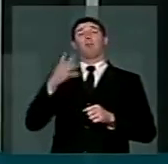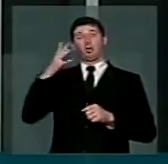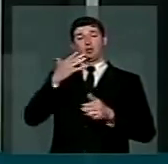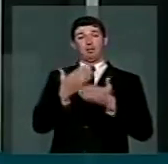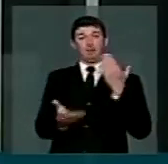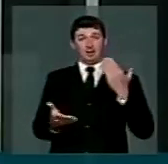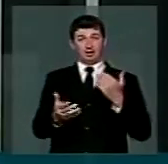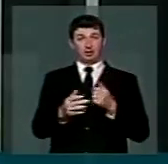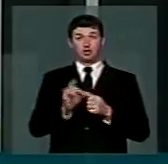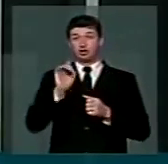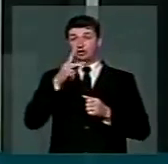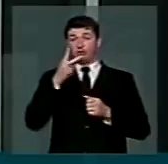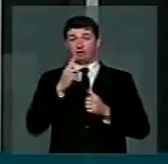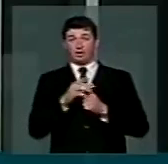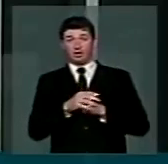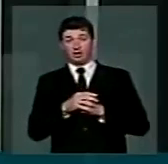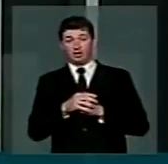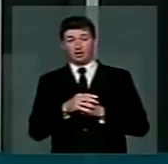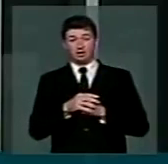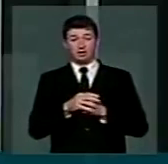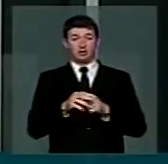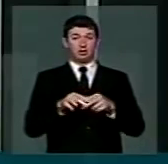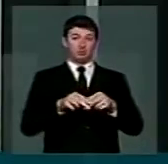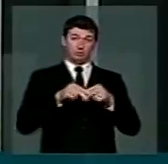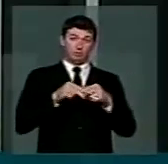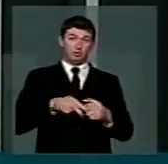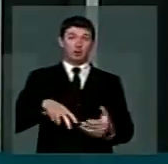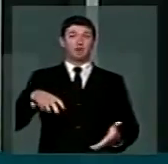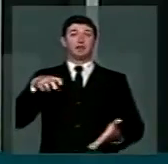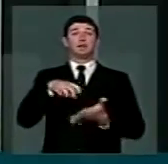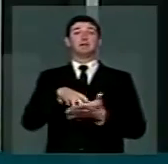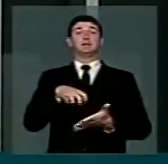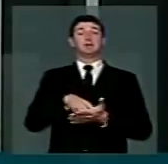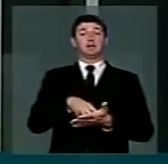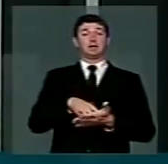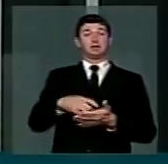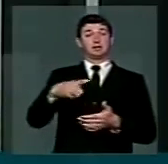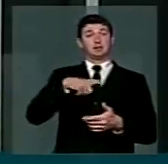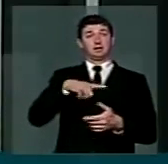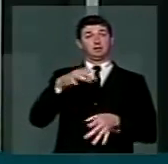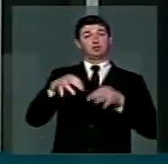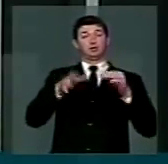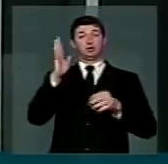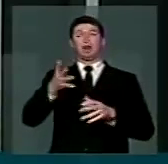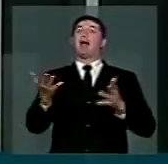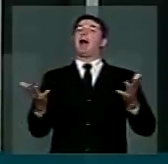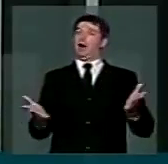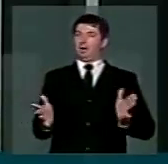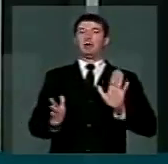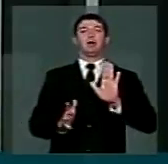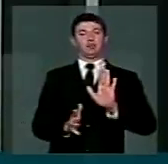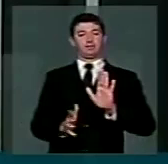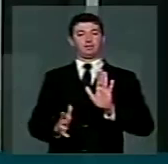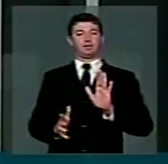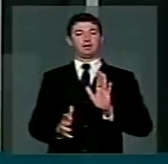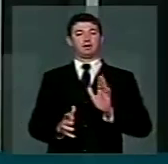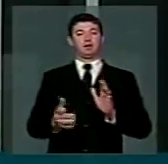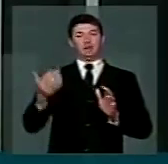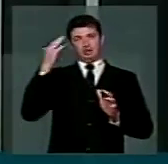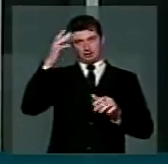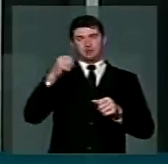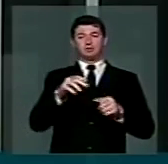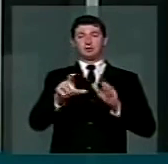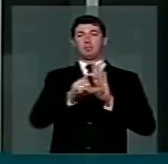dos direitos políticos, em virtude da sentença condenatória transitada em julgado? Neste caso, entendo que se deve